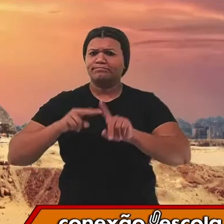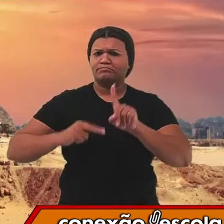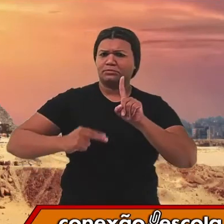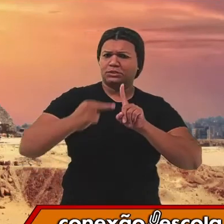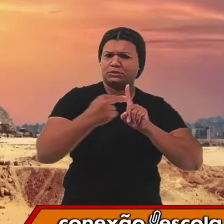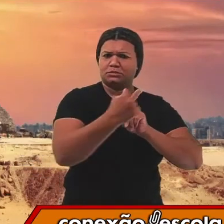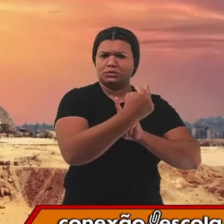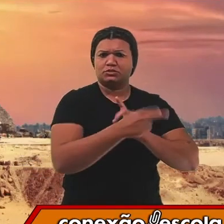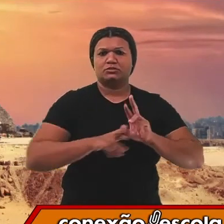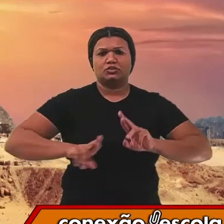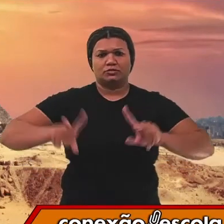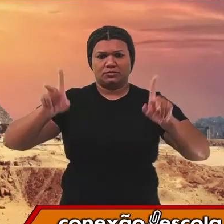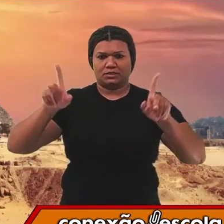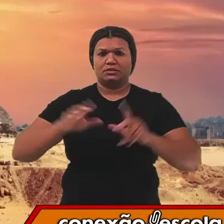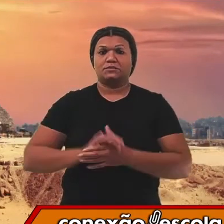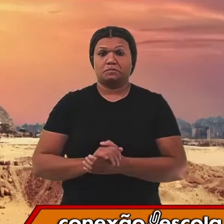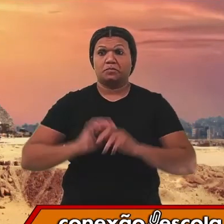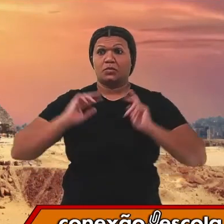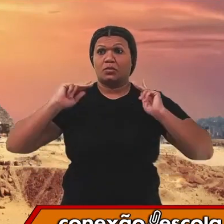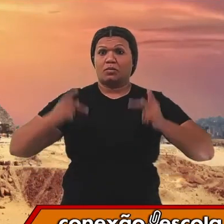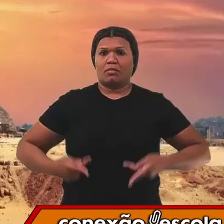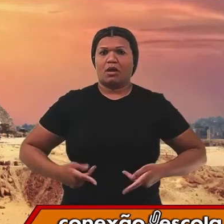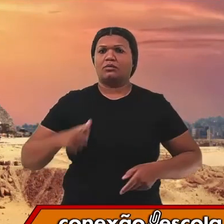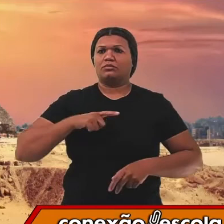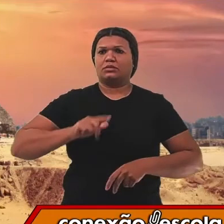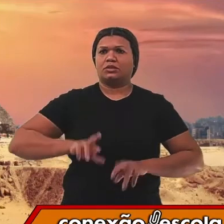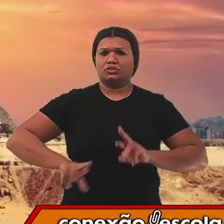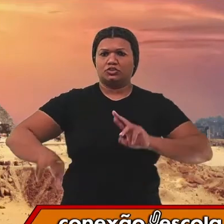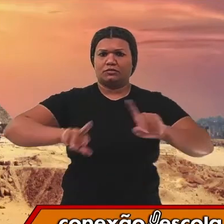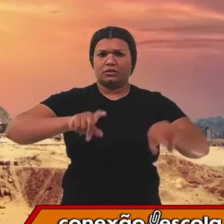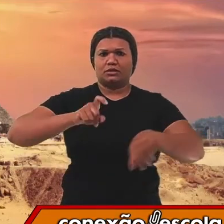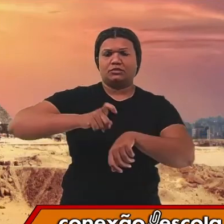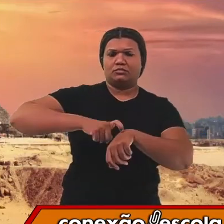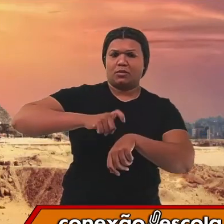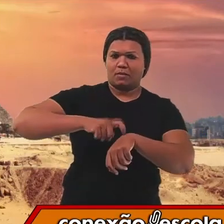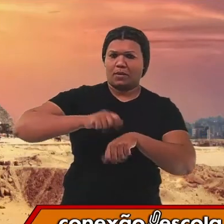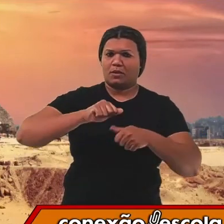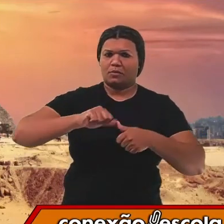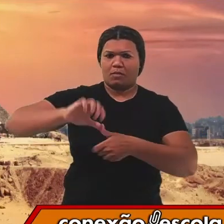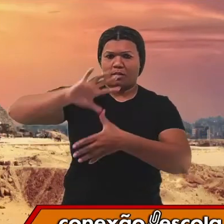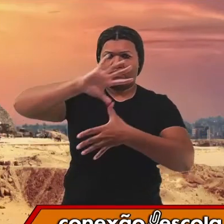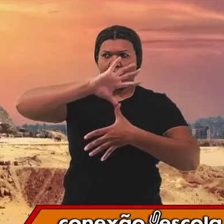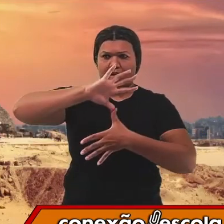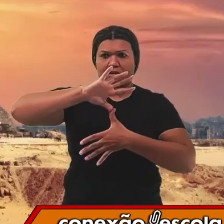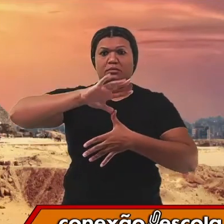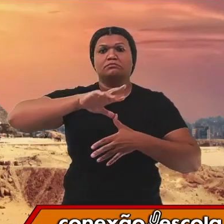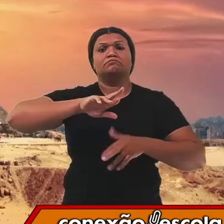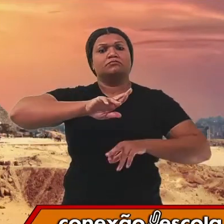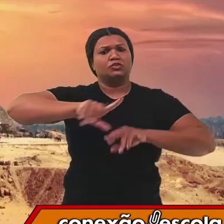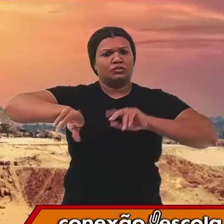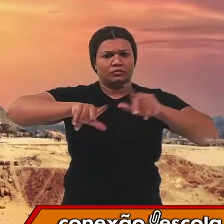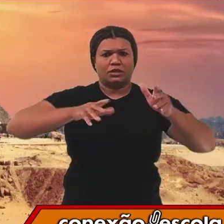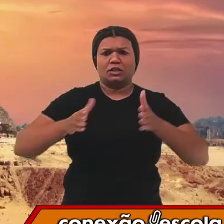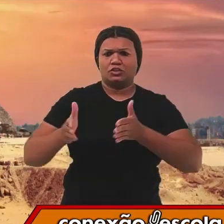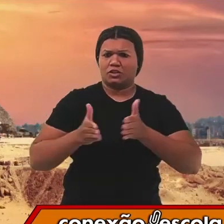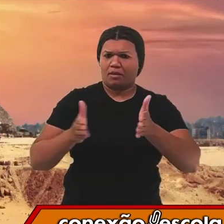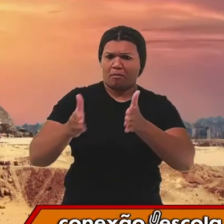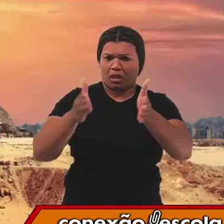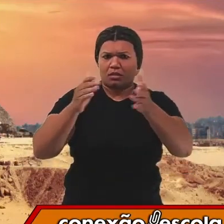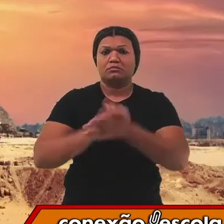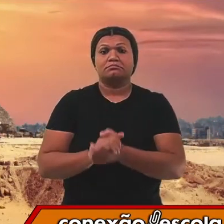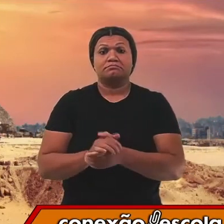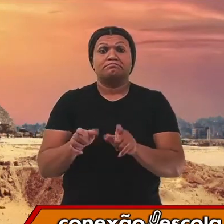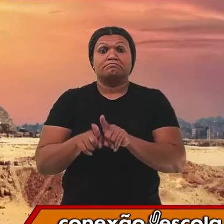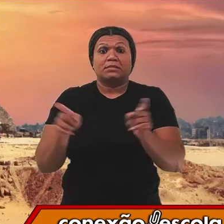ser humano chega em diferentes momentos às Américas, em diferentes rotas, porém é